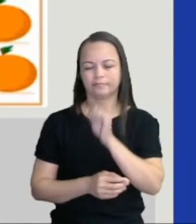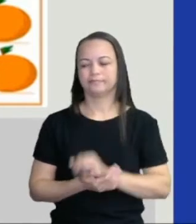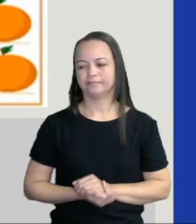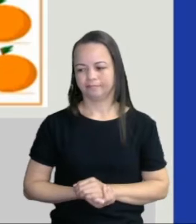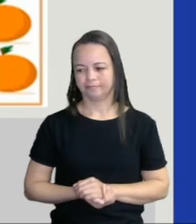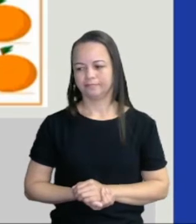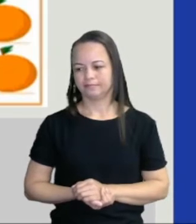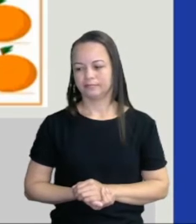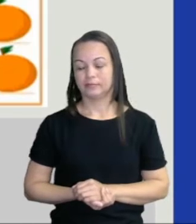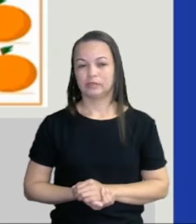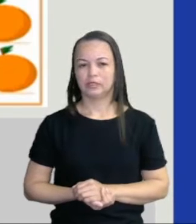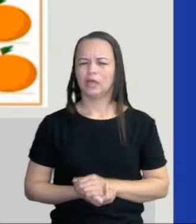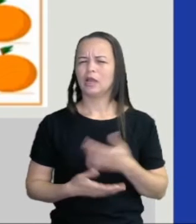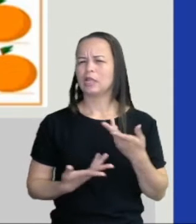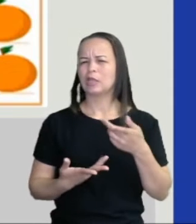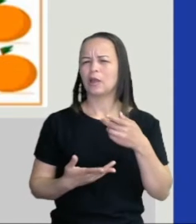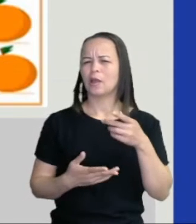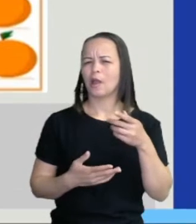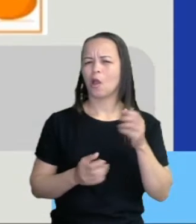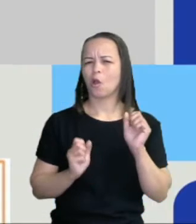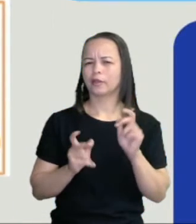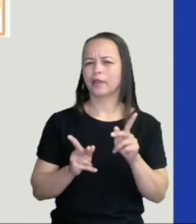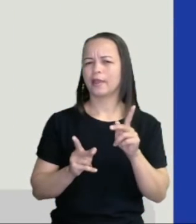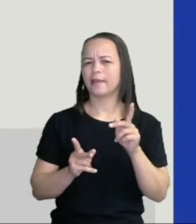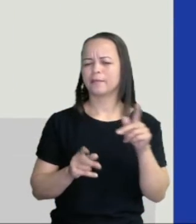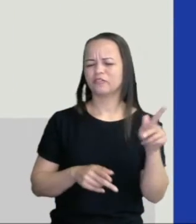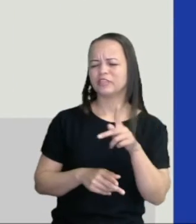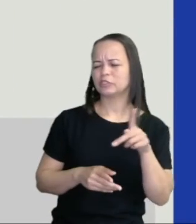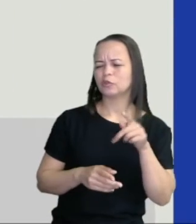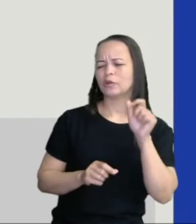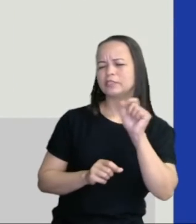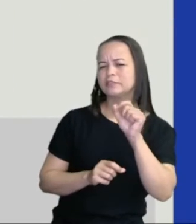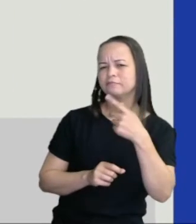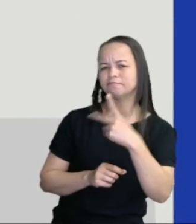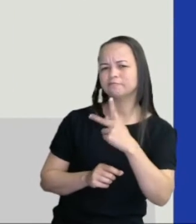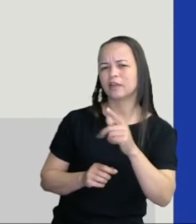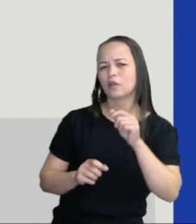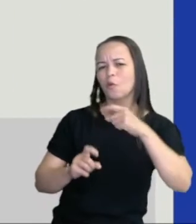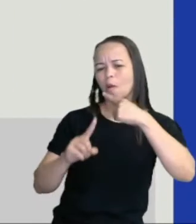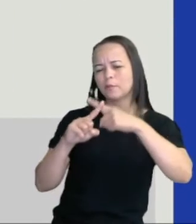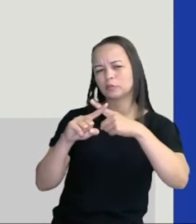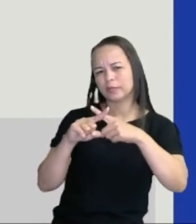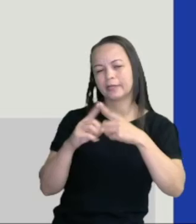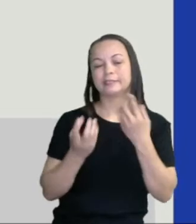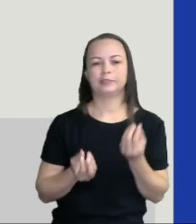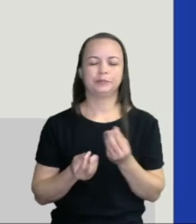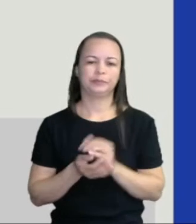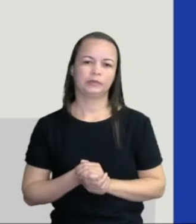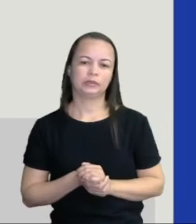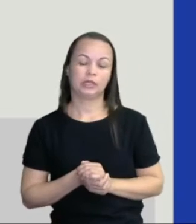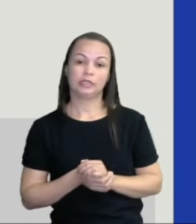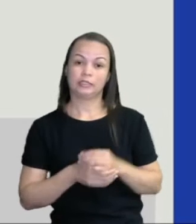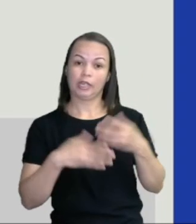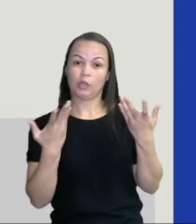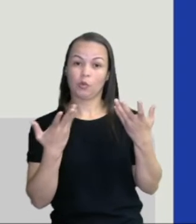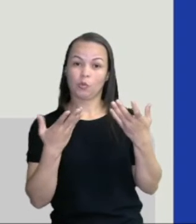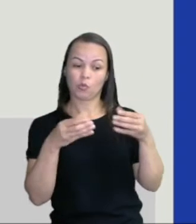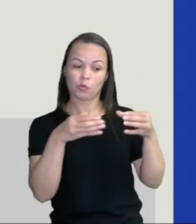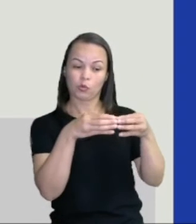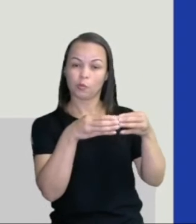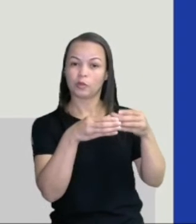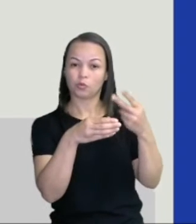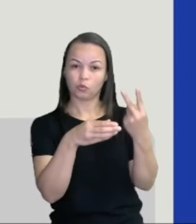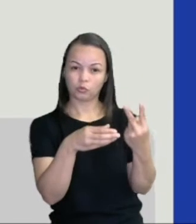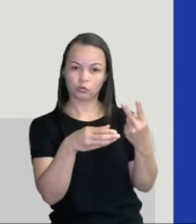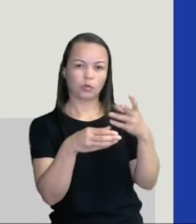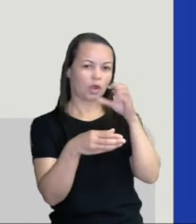Beleza? Mas, professora, que isso tem a ver com a multiplicação? Se eu estou, tem um conjuntinho aí com duas laranjas. Então,